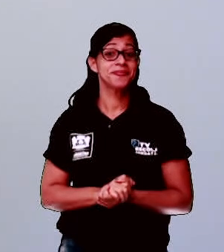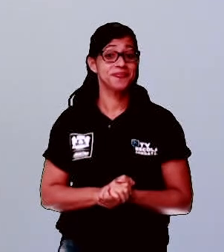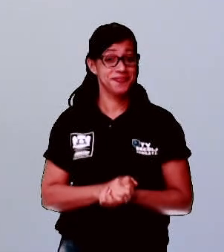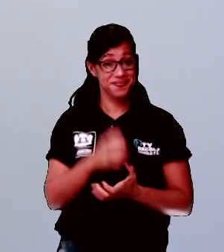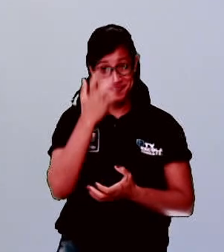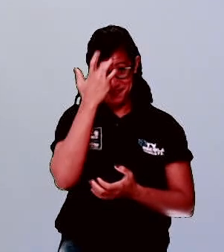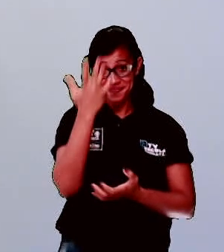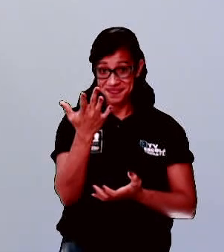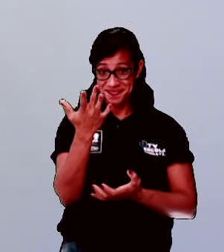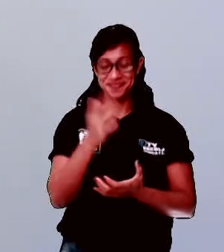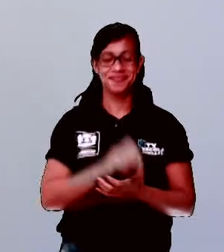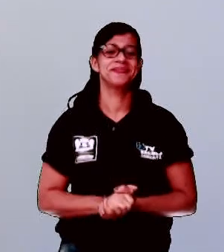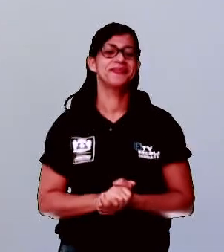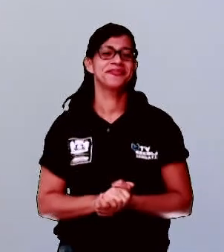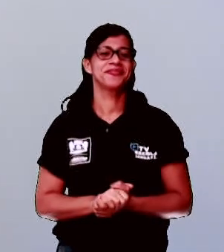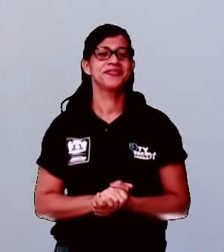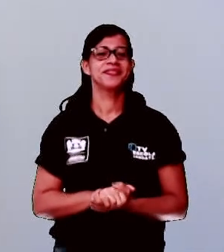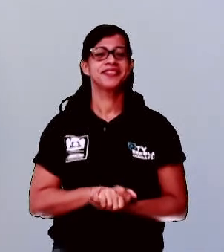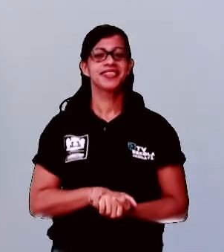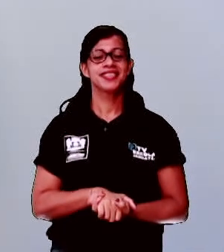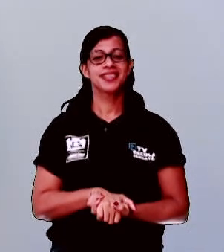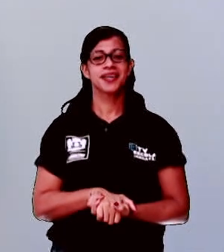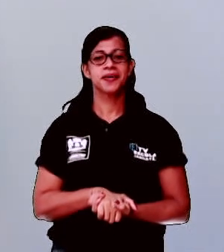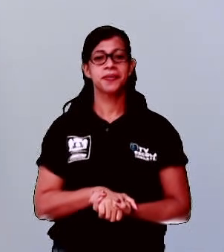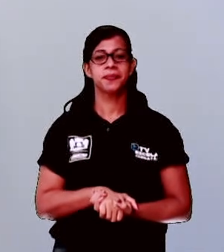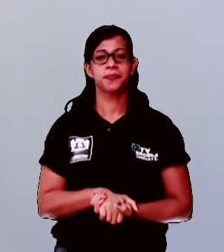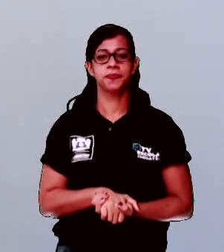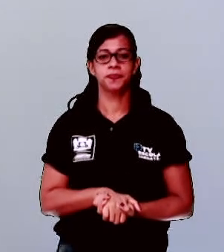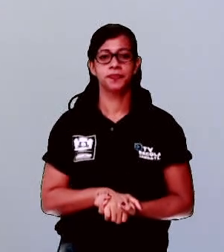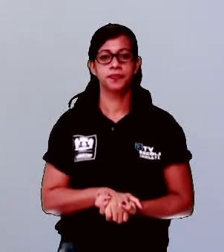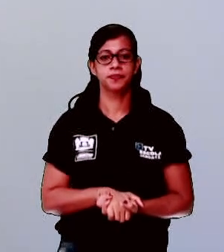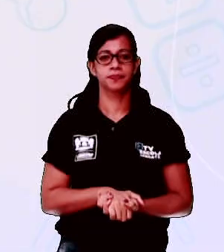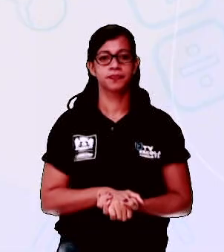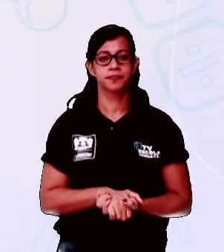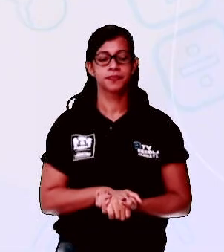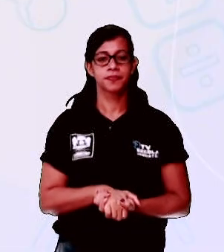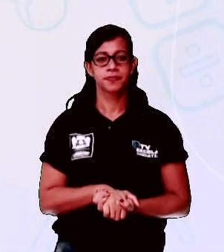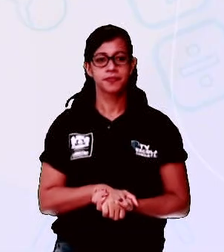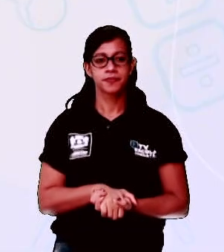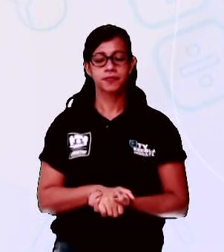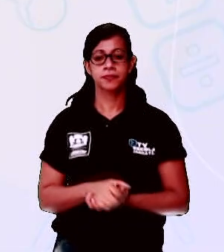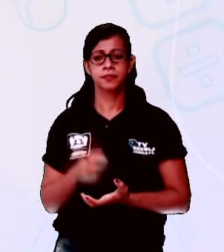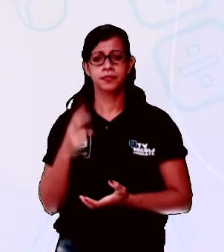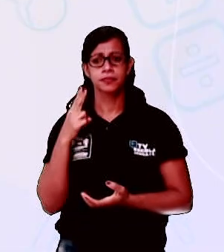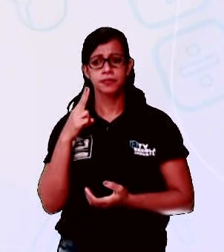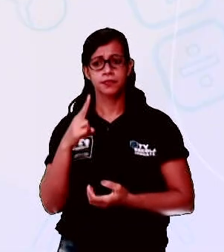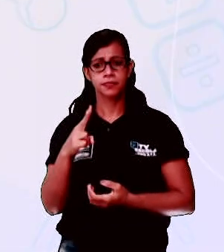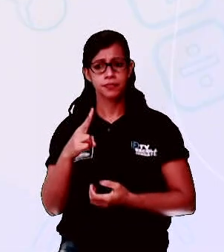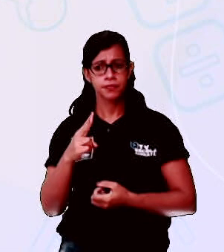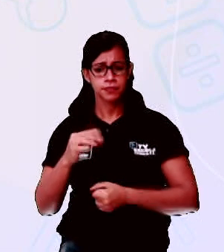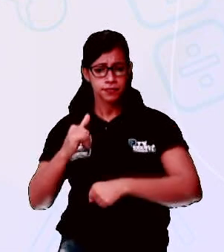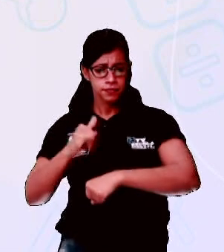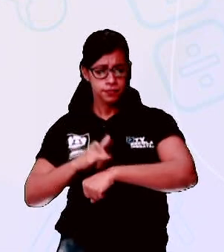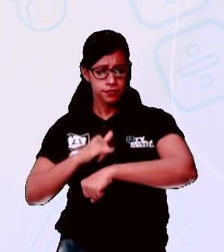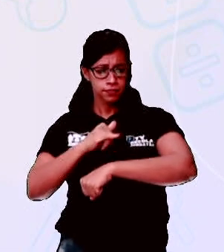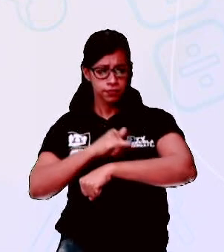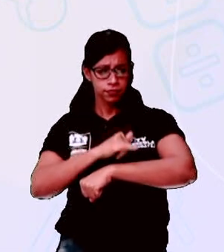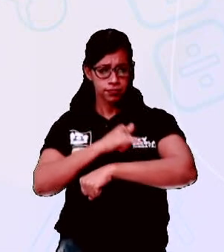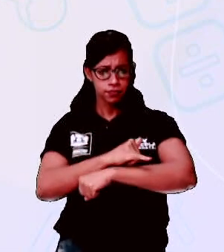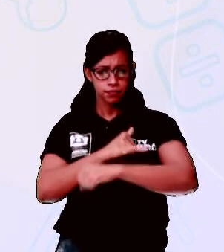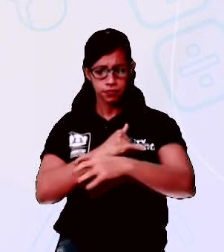desse. Vamos ver o próximo? Olha aí. Olha o sapo dentro do saco.